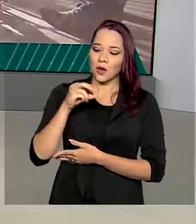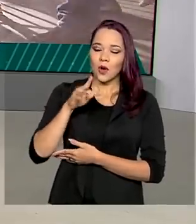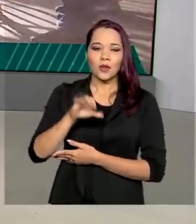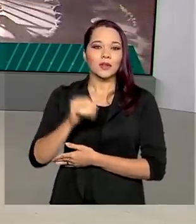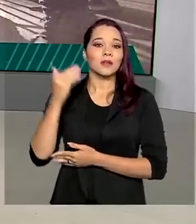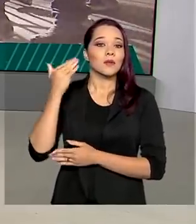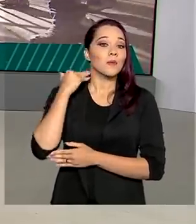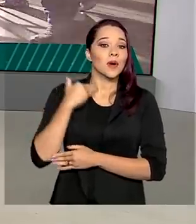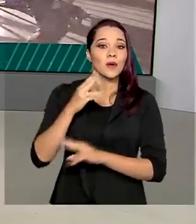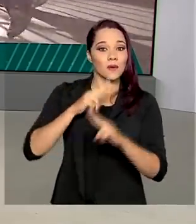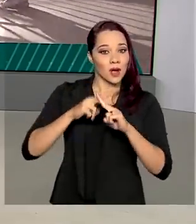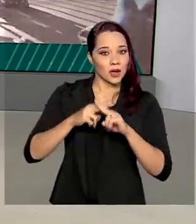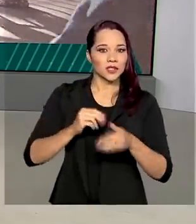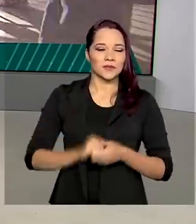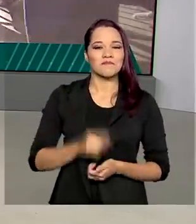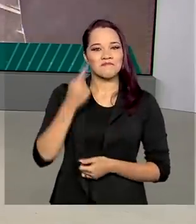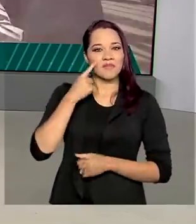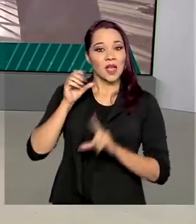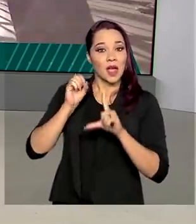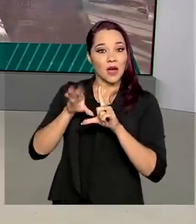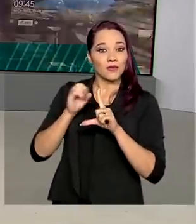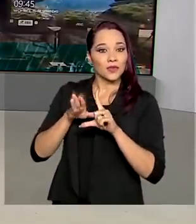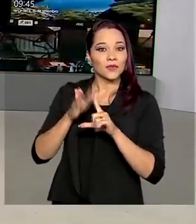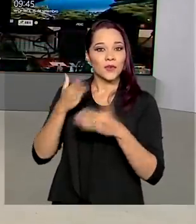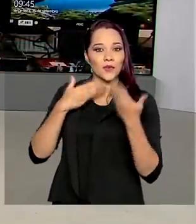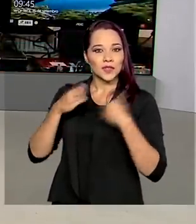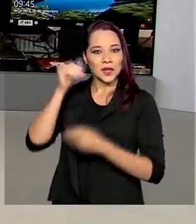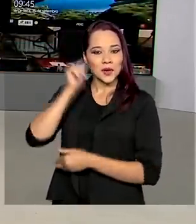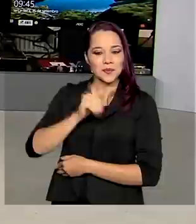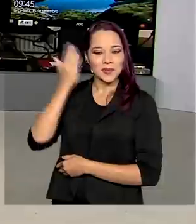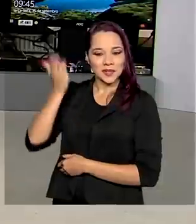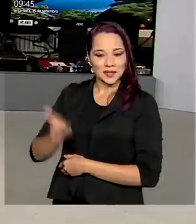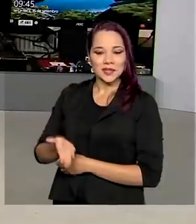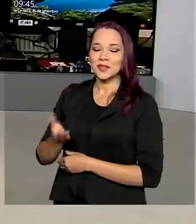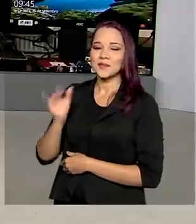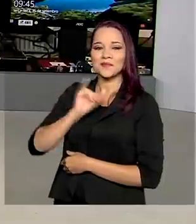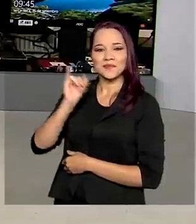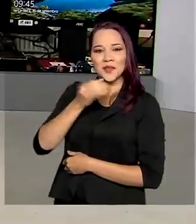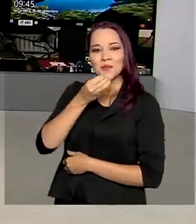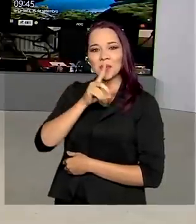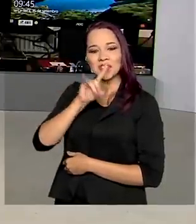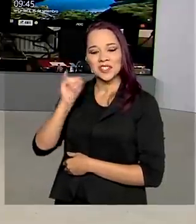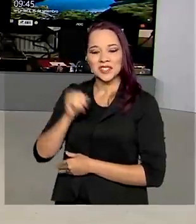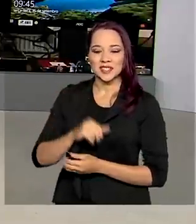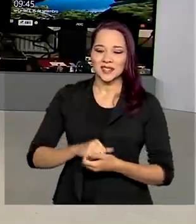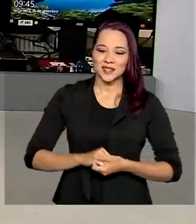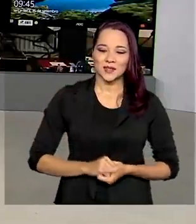Vamos ao vivo então agora ao Rio de Janeiro conversar com Cláudia Boiunga. Oi Cláudia, bom dia.